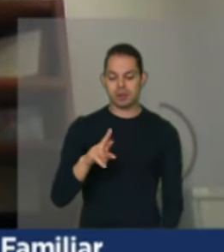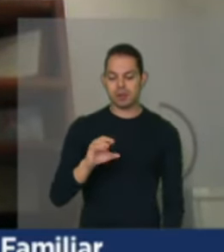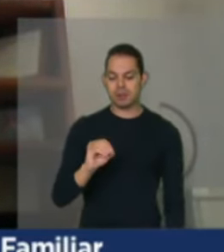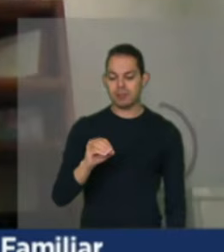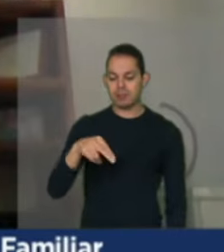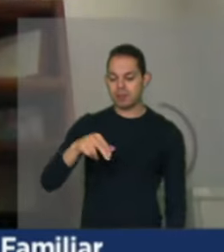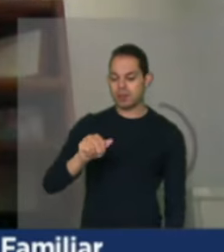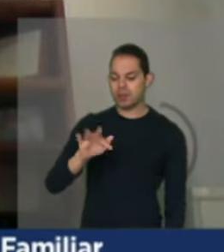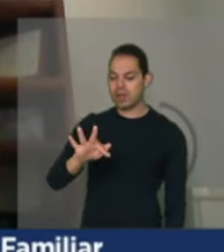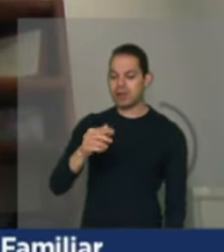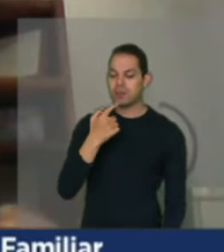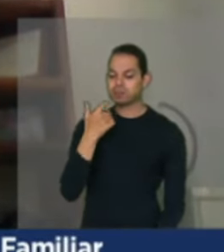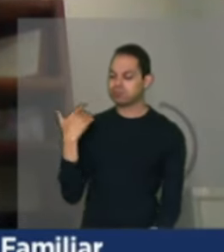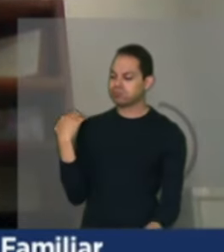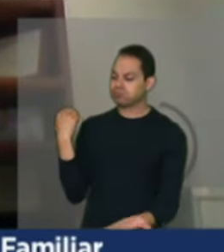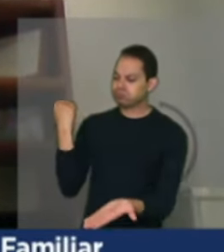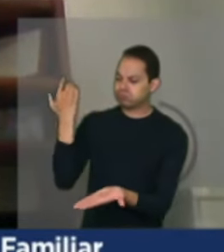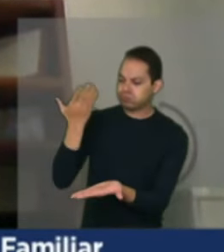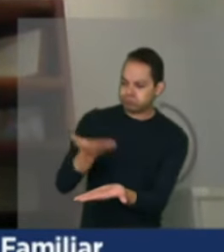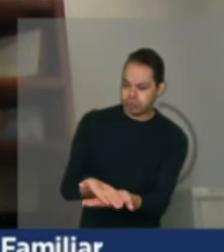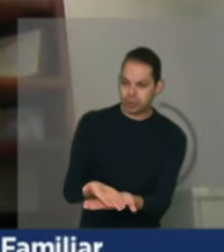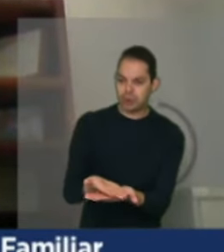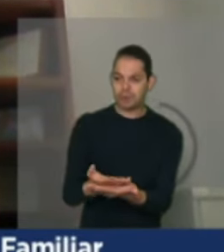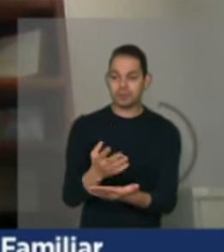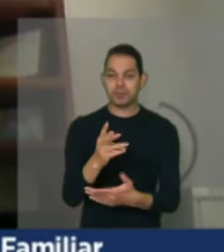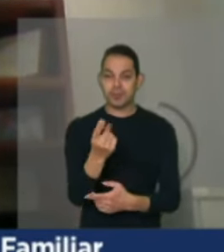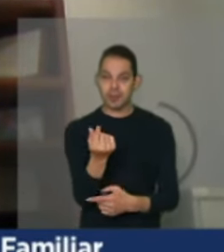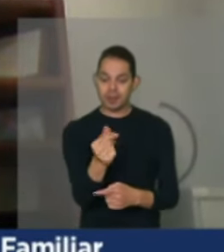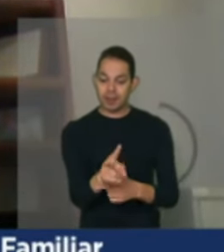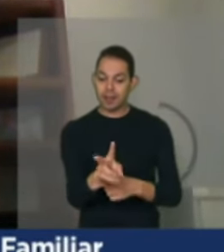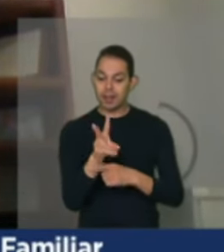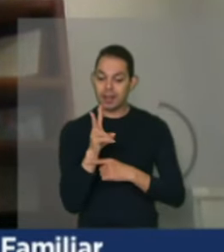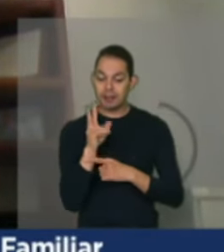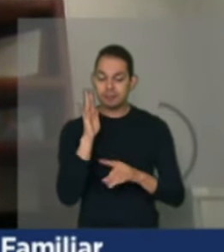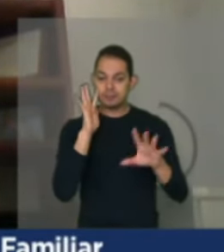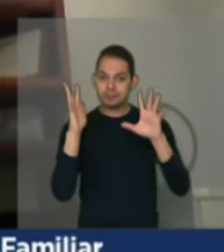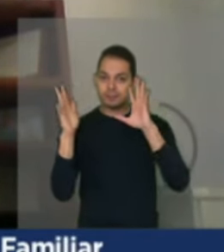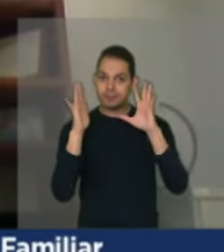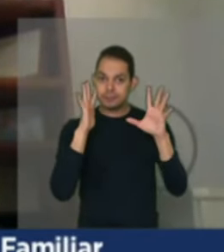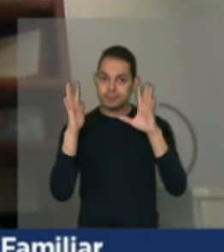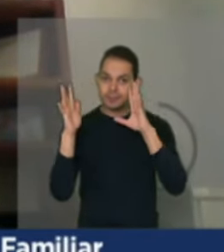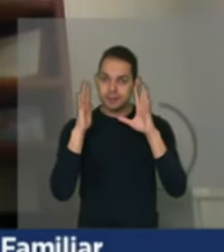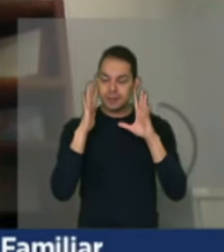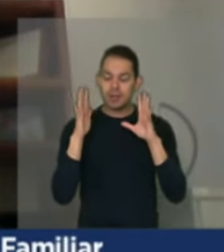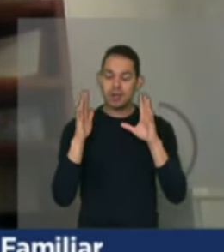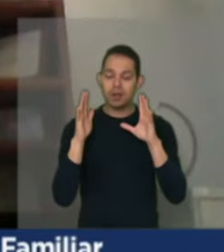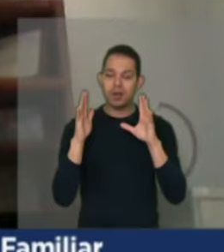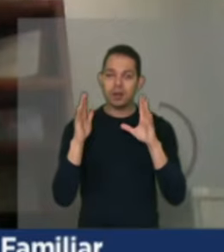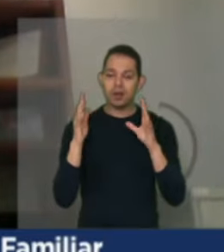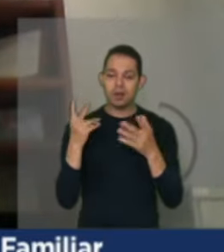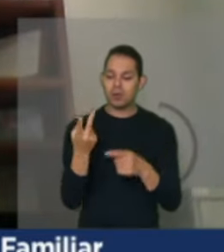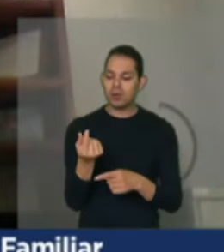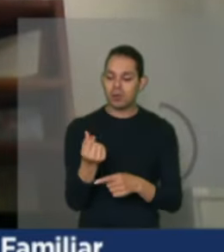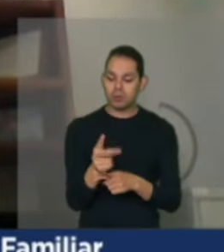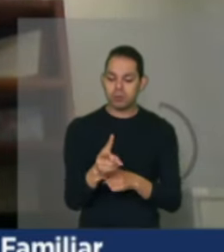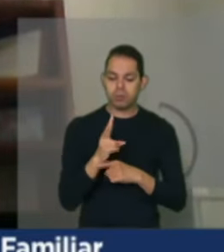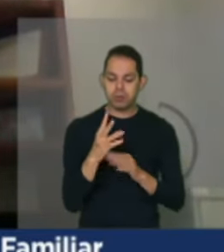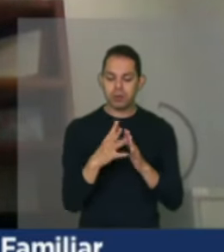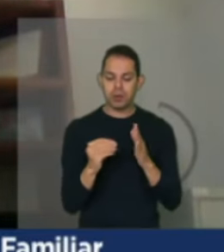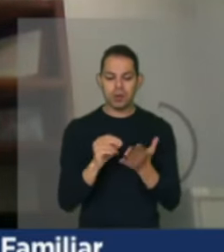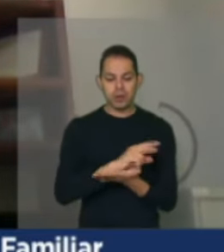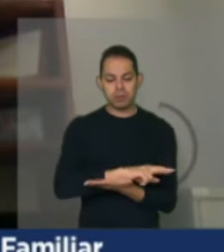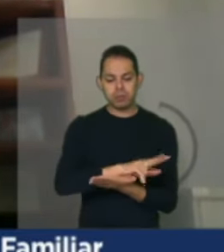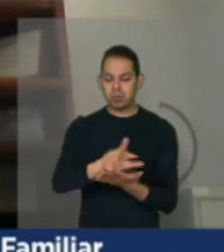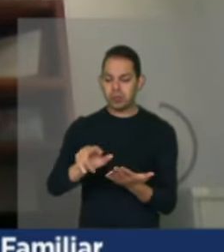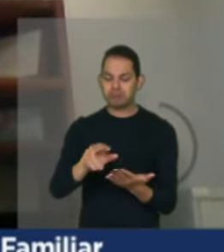anos, justamente porque o modelo de crédito pensado não leva em consideração essa diversidade que nós